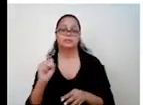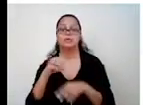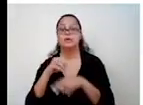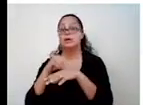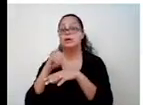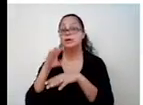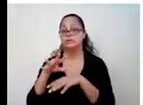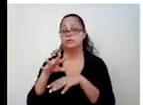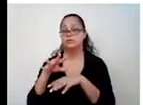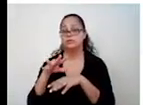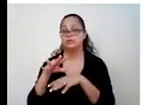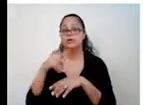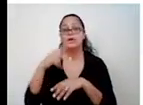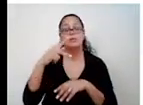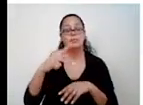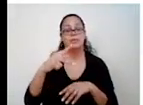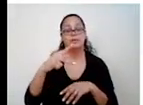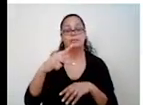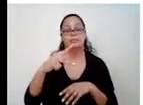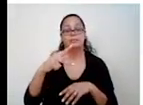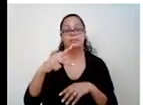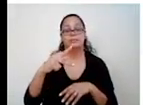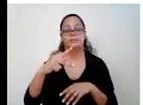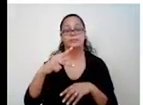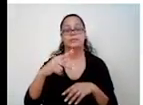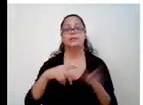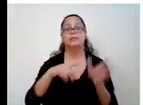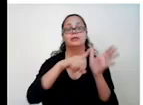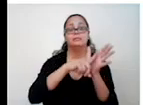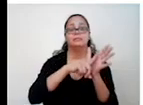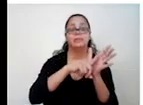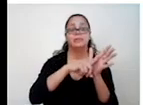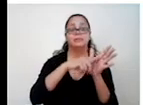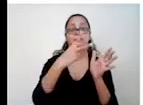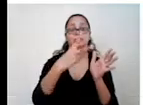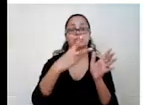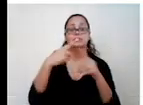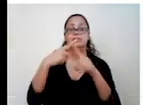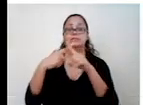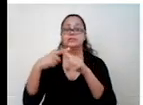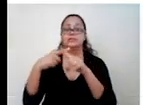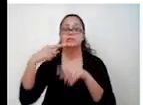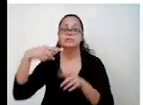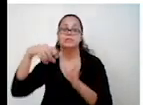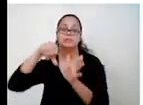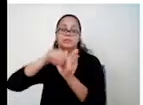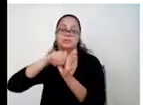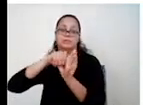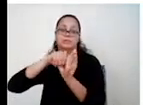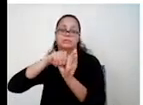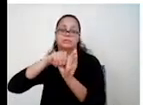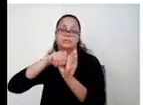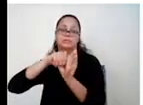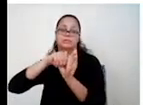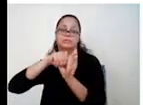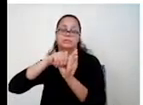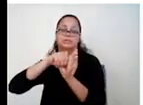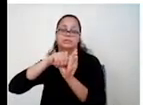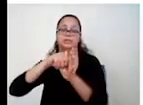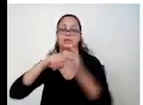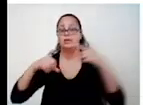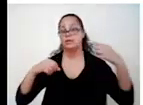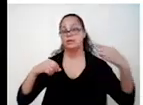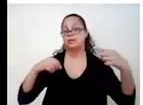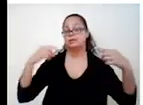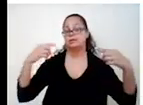Vamos começar pelo produto. Vamos fazer menos 2 vezes menos 9. Eu peguei negativo. Nós já vimos